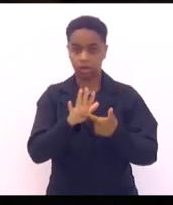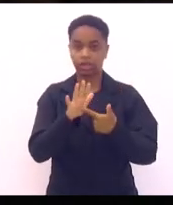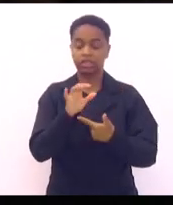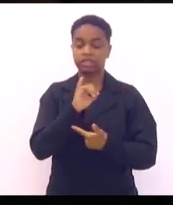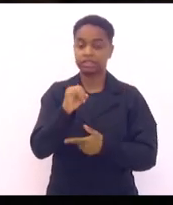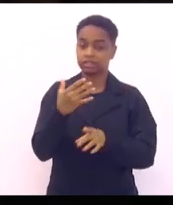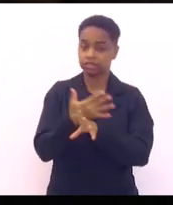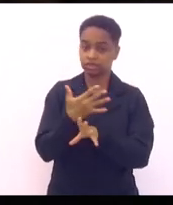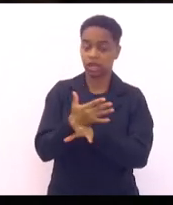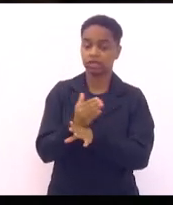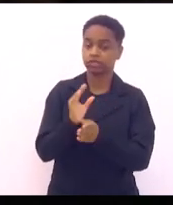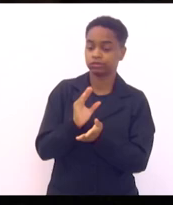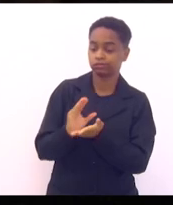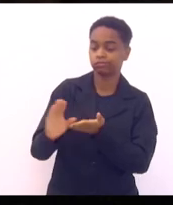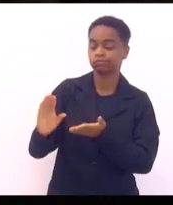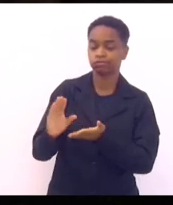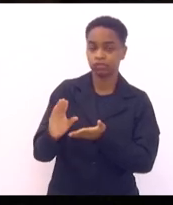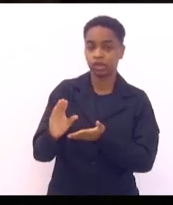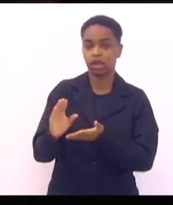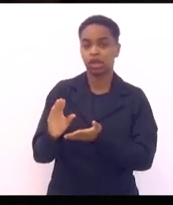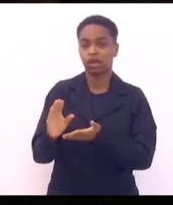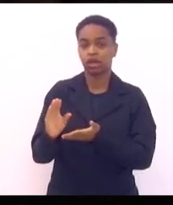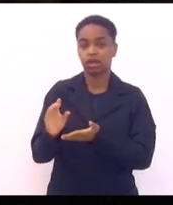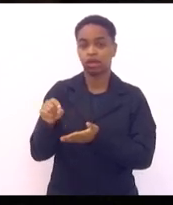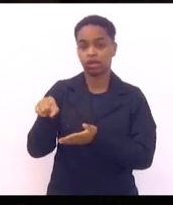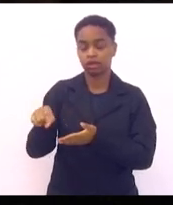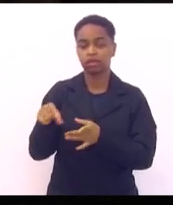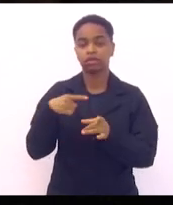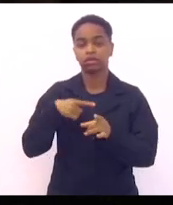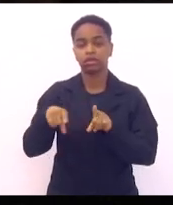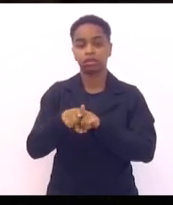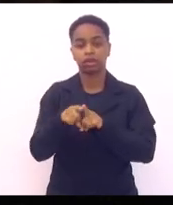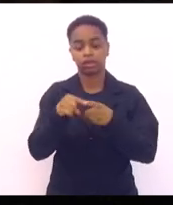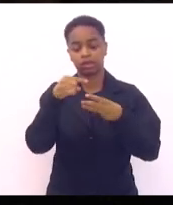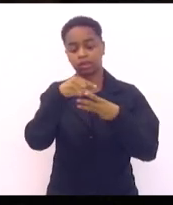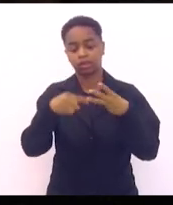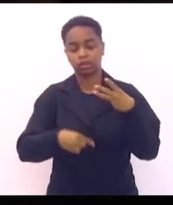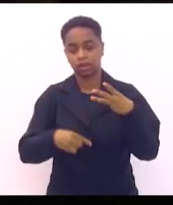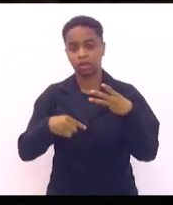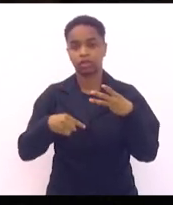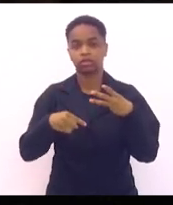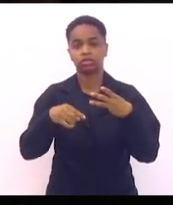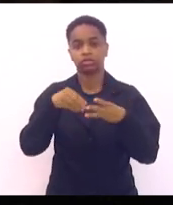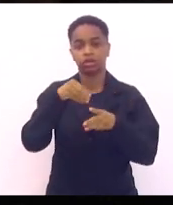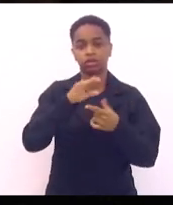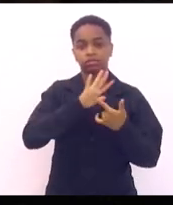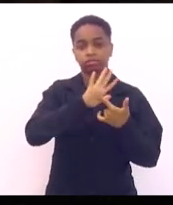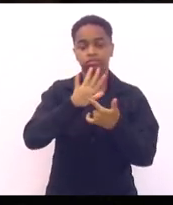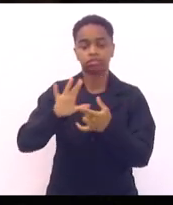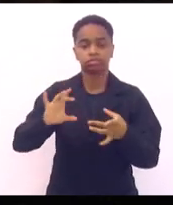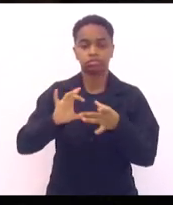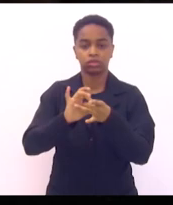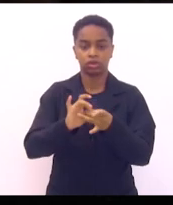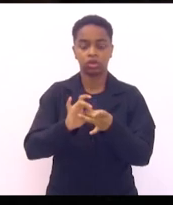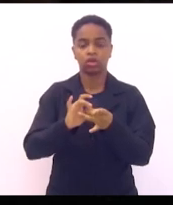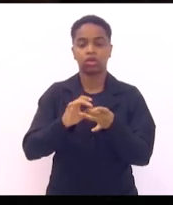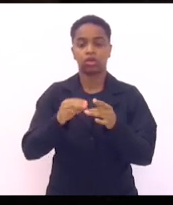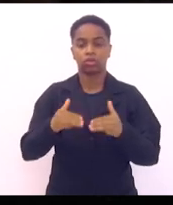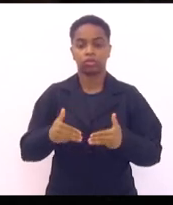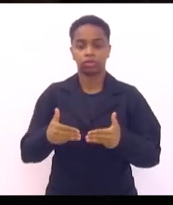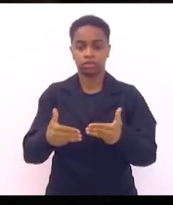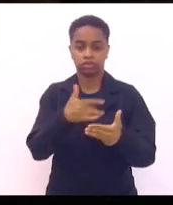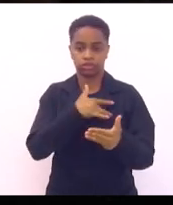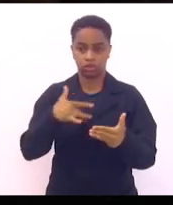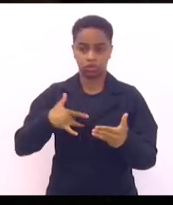que investe na atenção básica, aquele que estabelece através de três indicadores vinculados ao Ministério da Saúde, que são